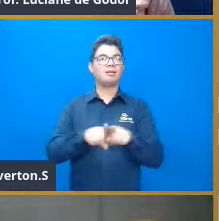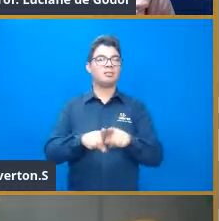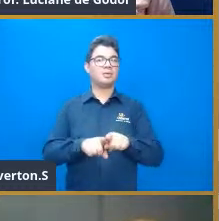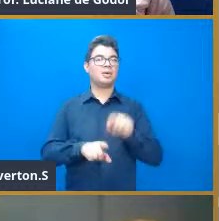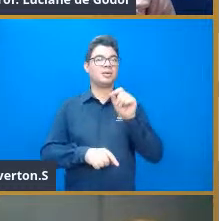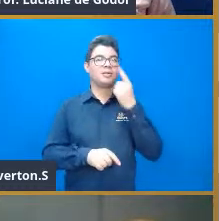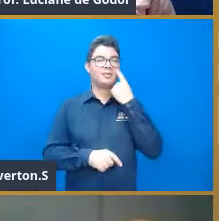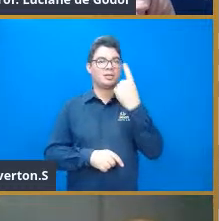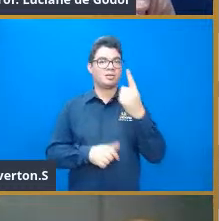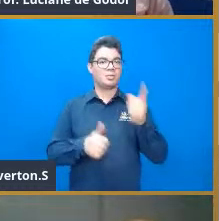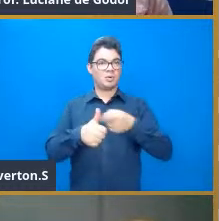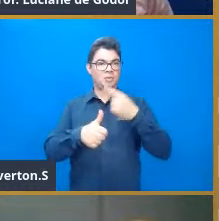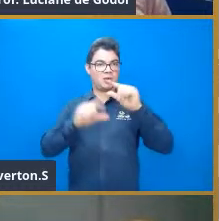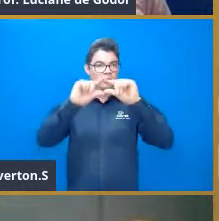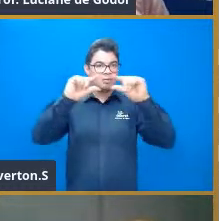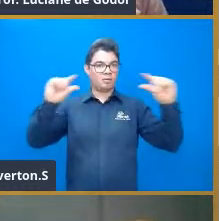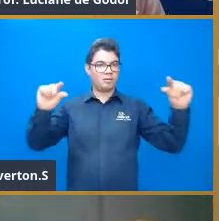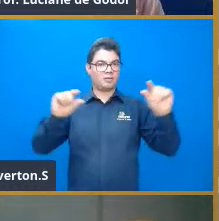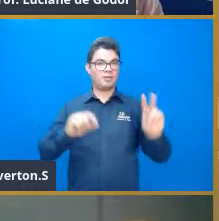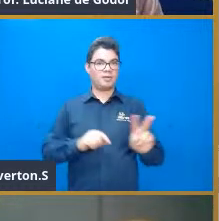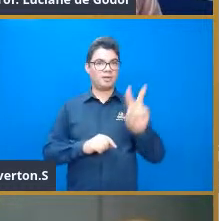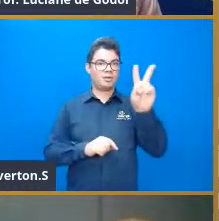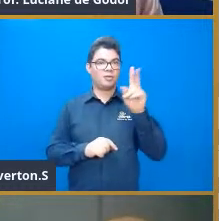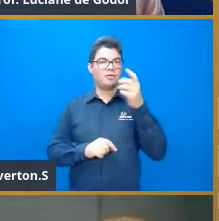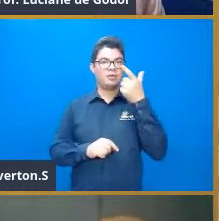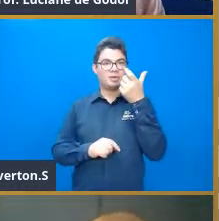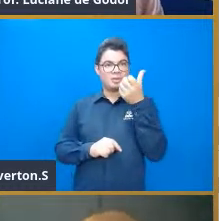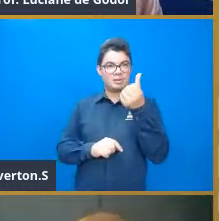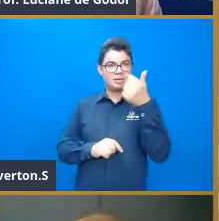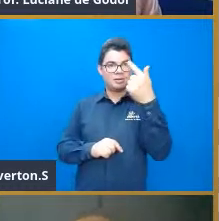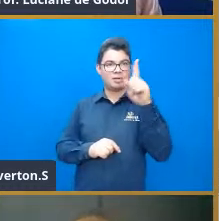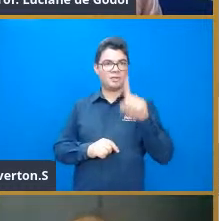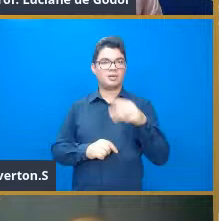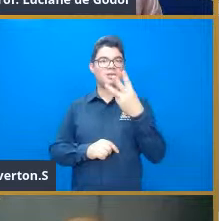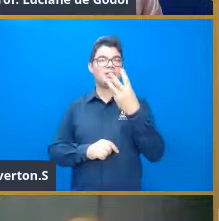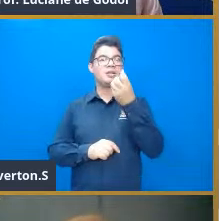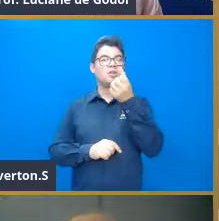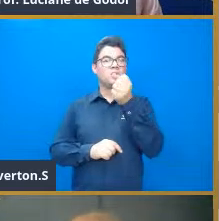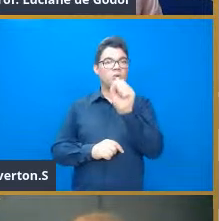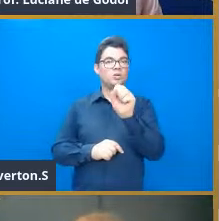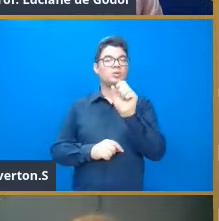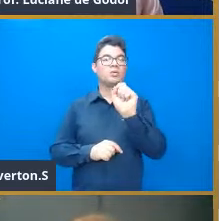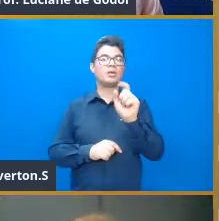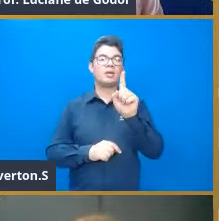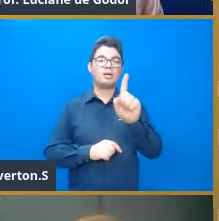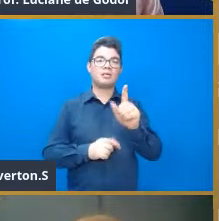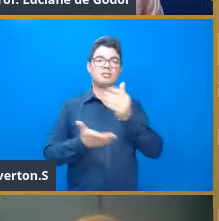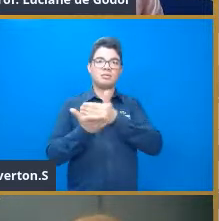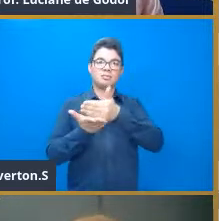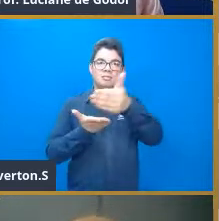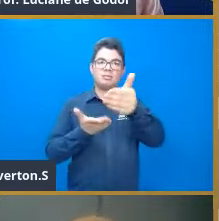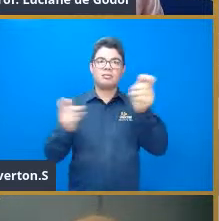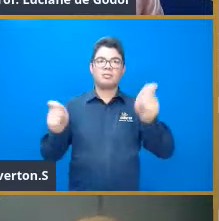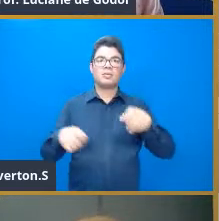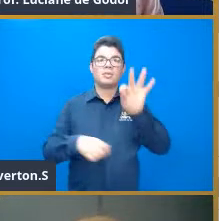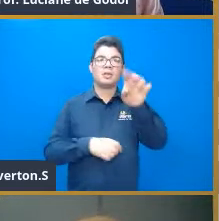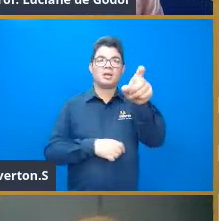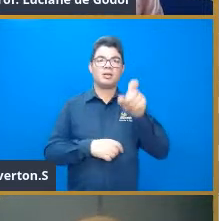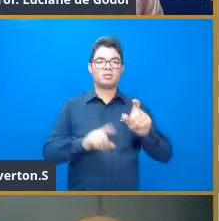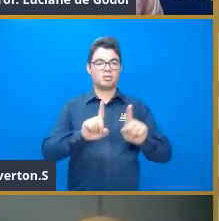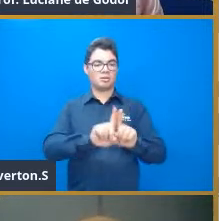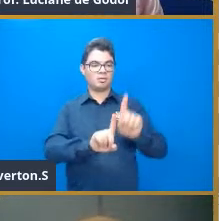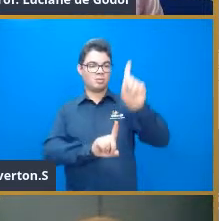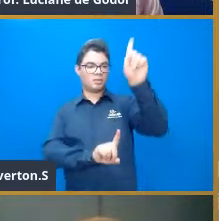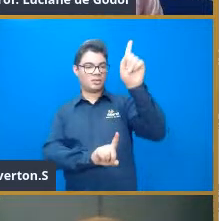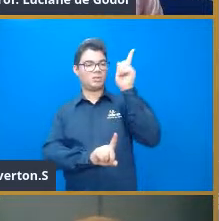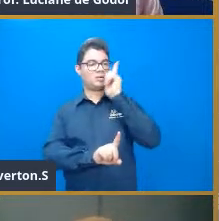o primeiro valor ali que a gente está considerando é 67,38, então, a partir desse valor inicial, a gente vai ter a taxa de crescimento, que vai